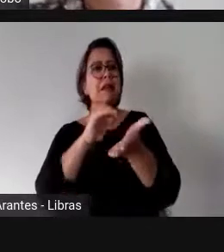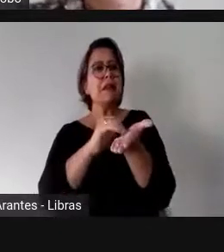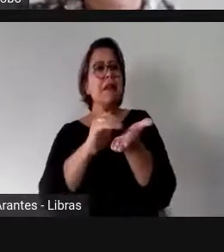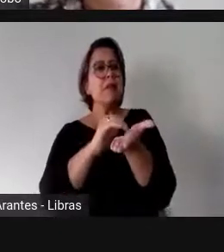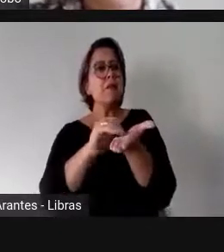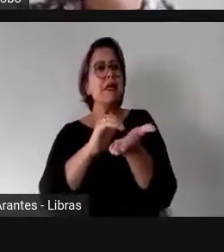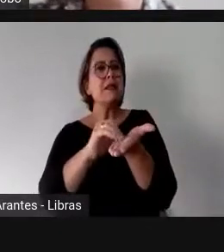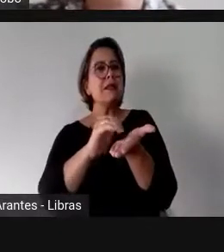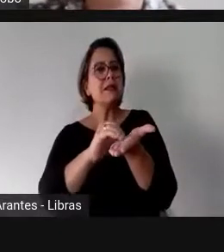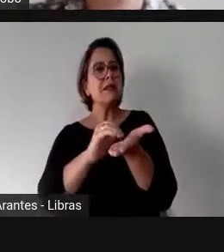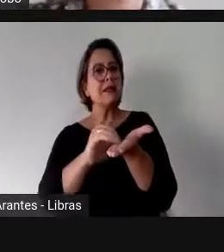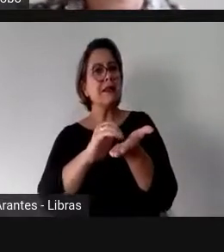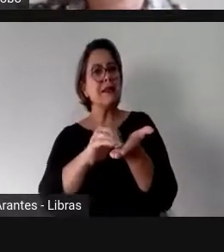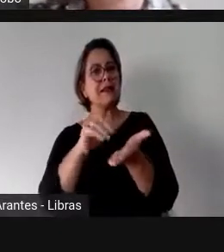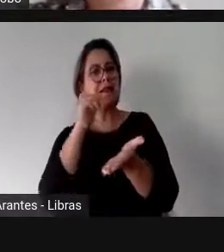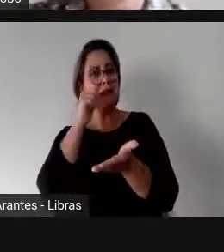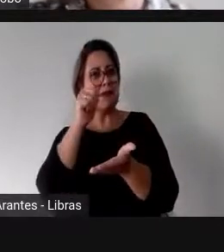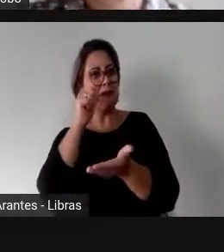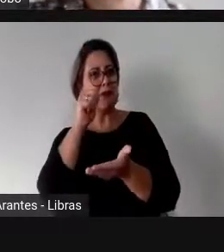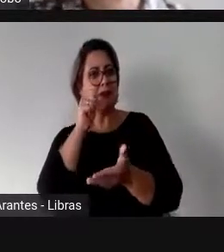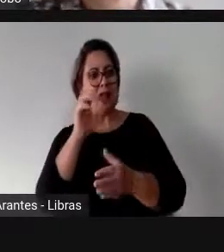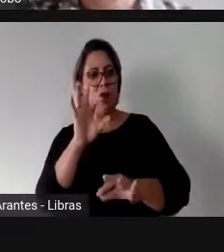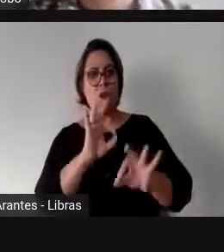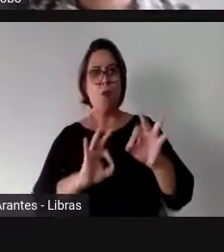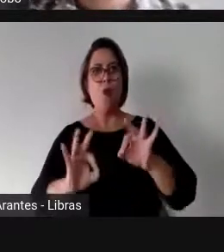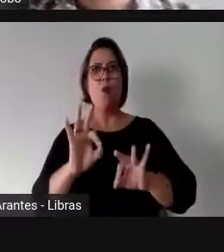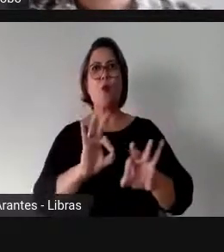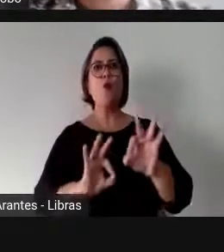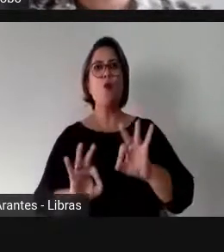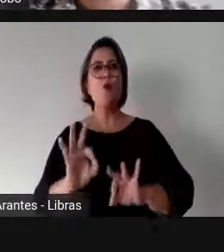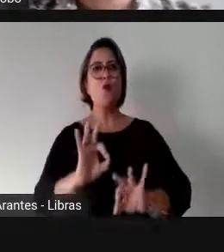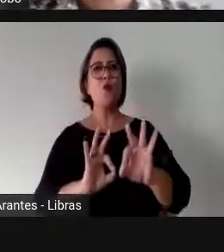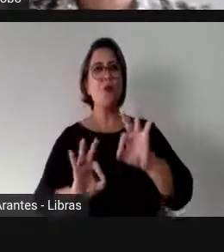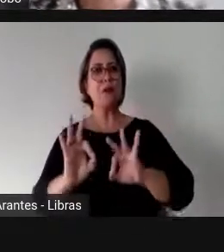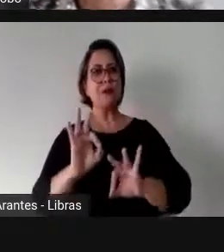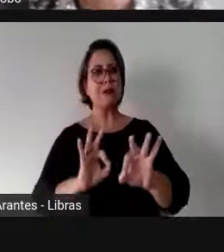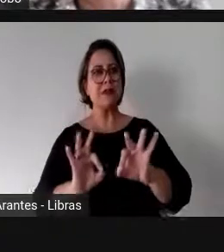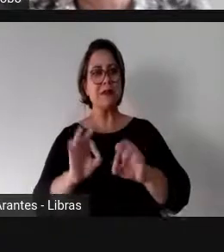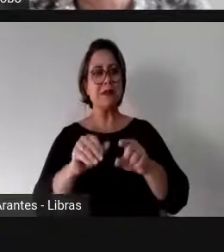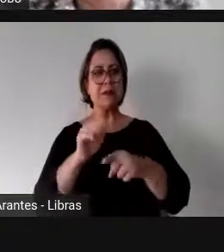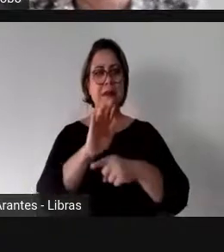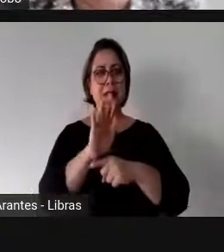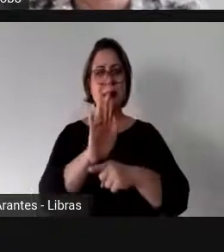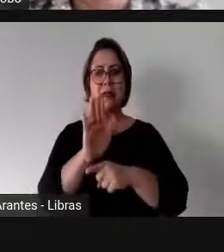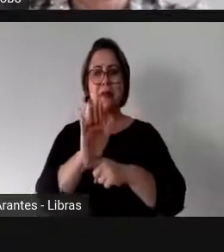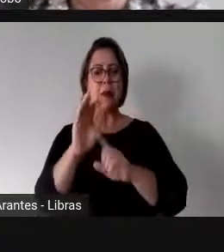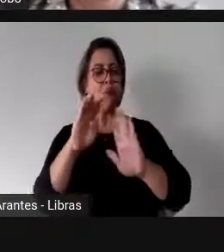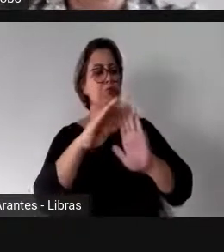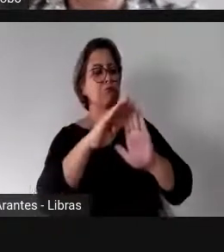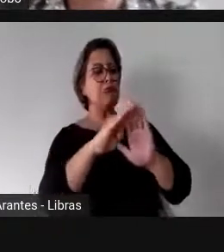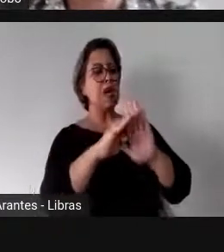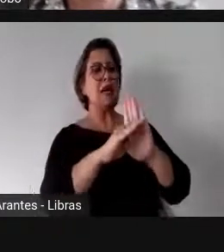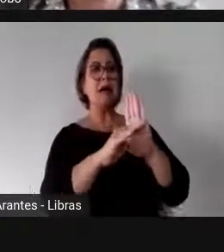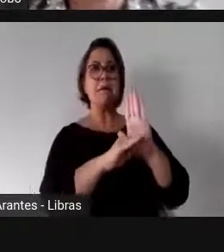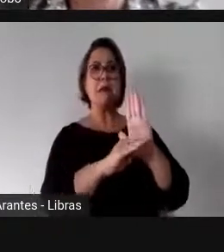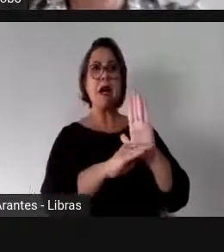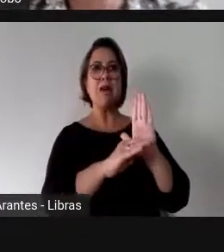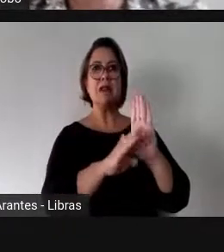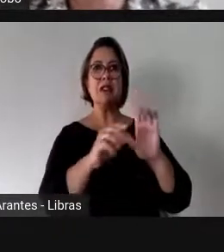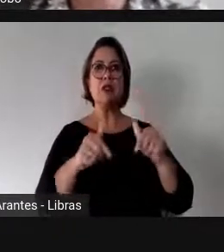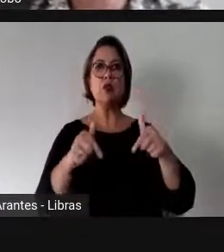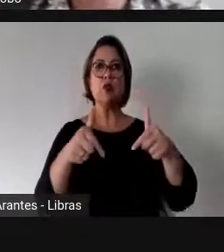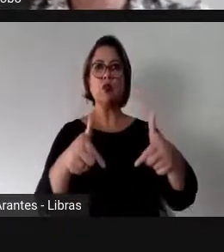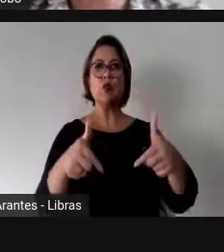que organiza, de certo modo, as frentes de atuação, as pautas de atuação da